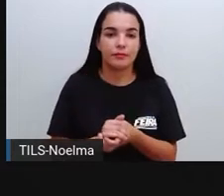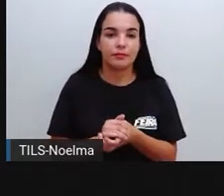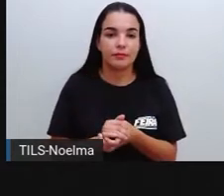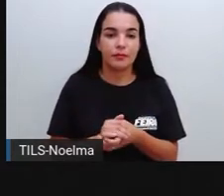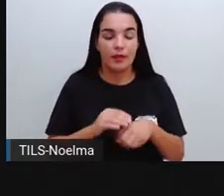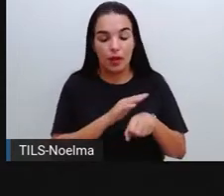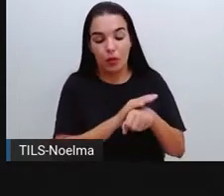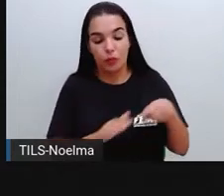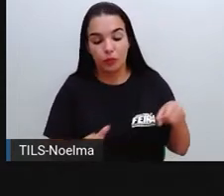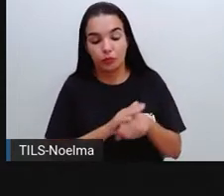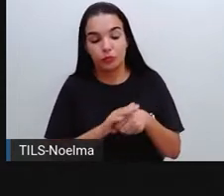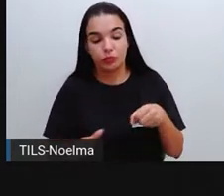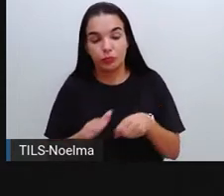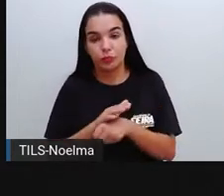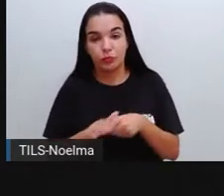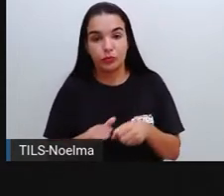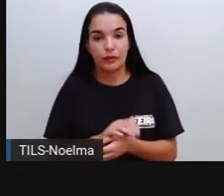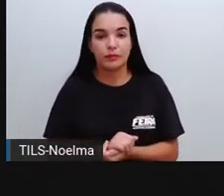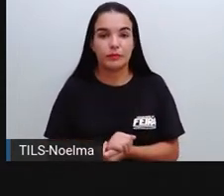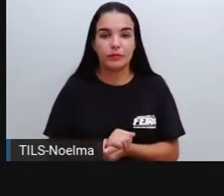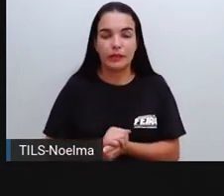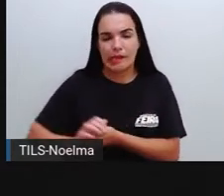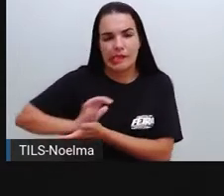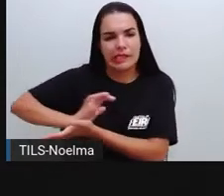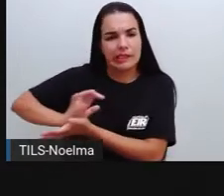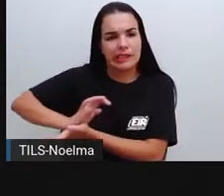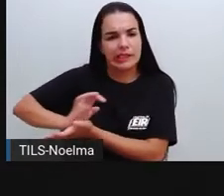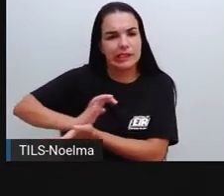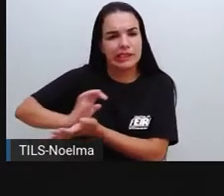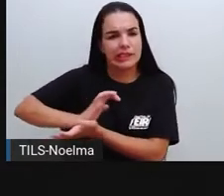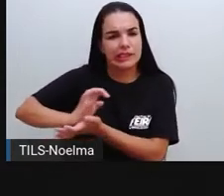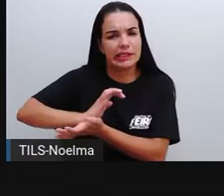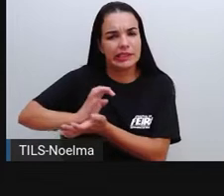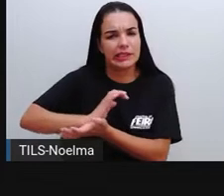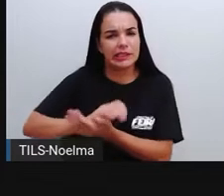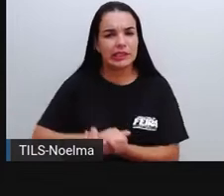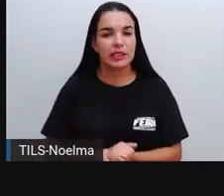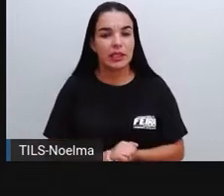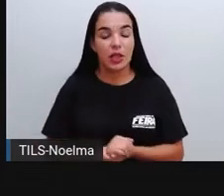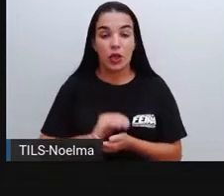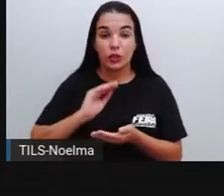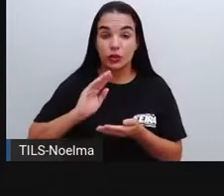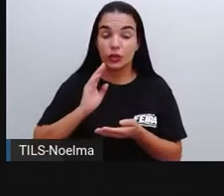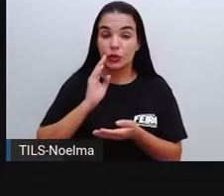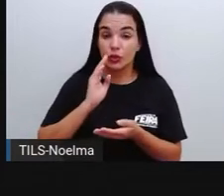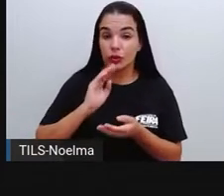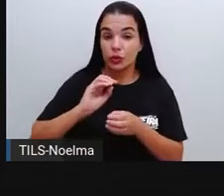Salsicha, ali é o bombril, né, alã de aço, sorvete,